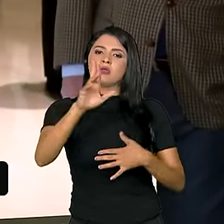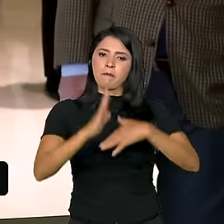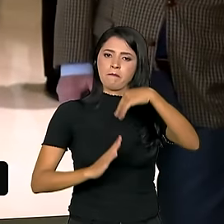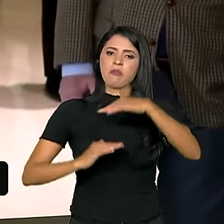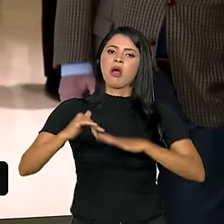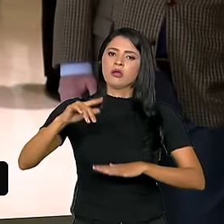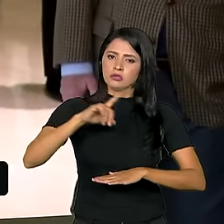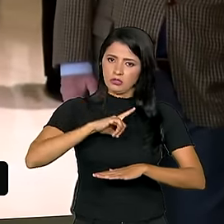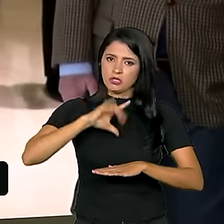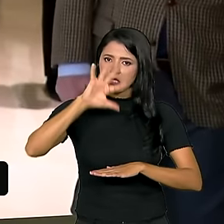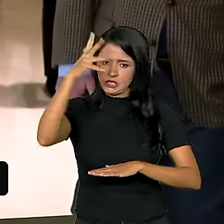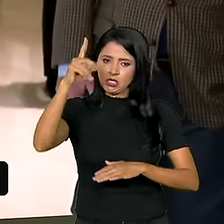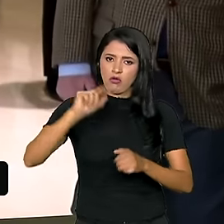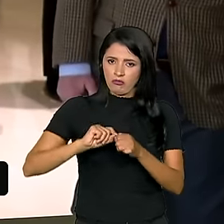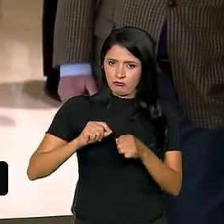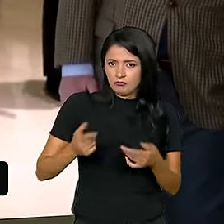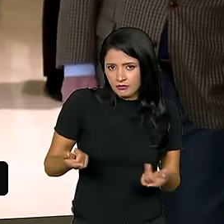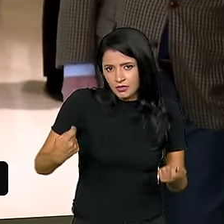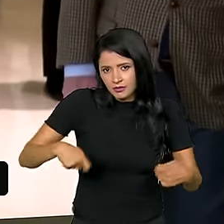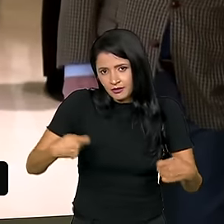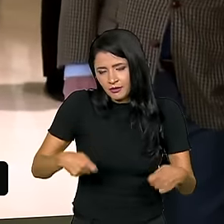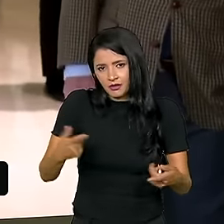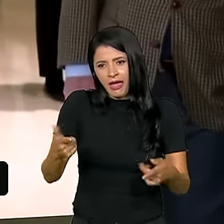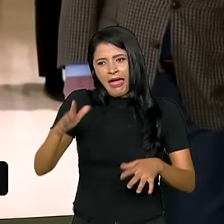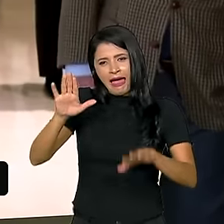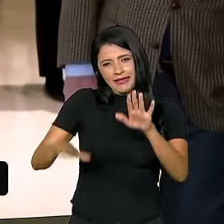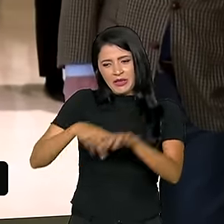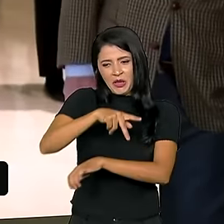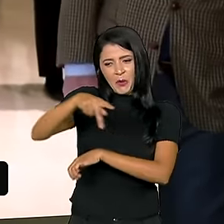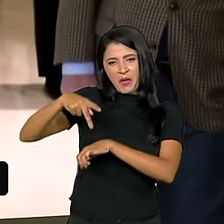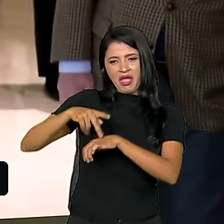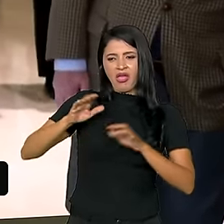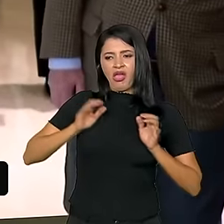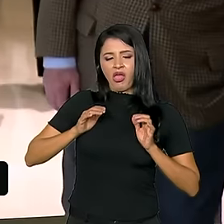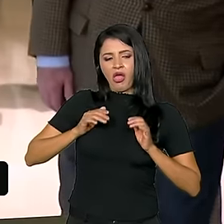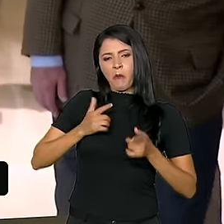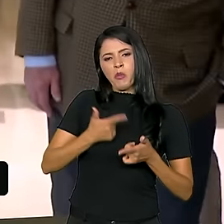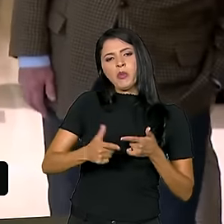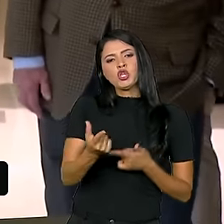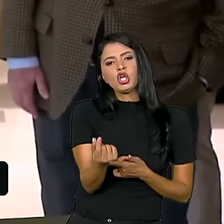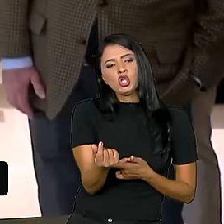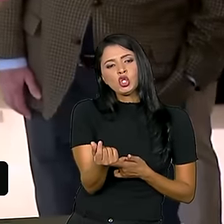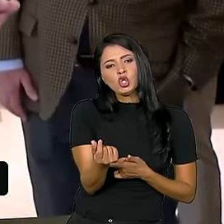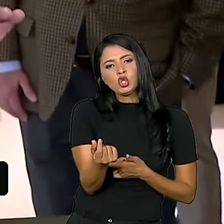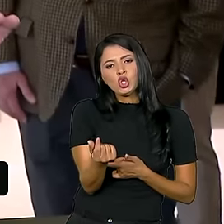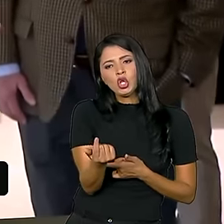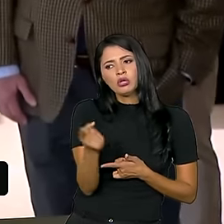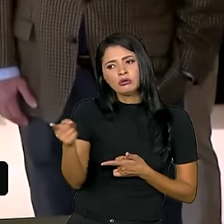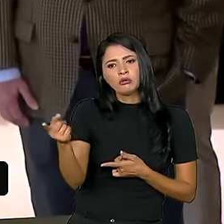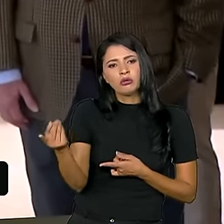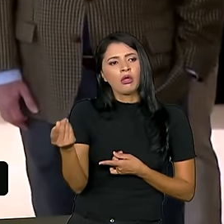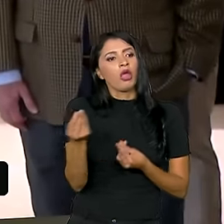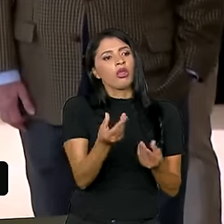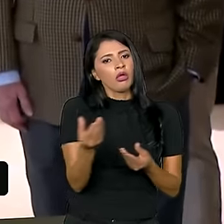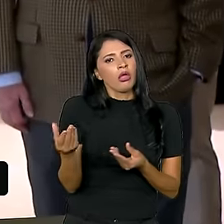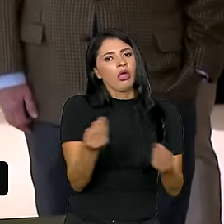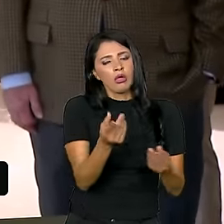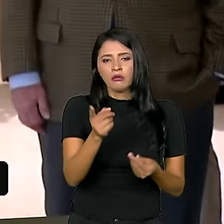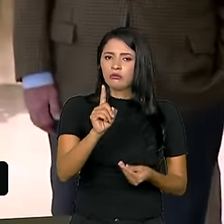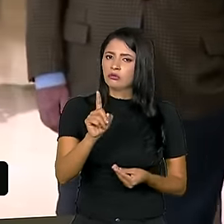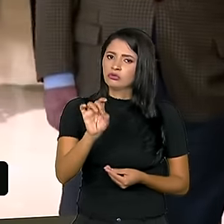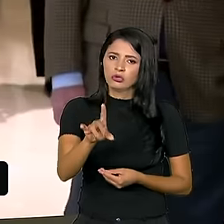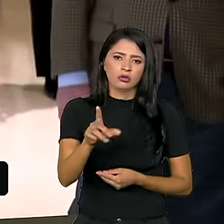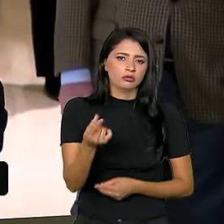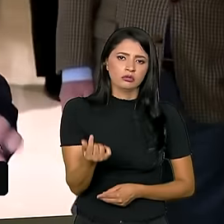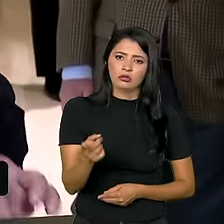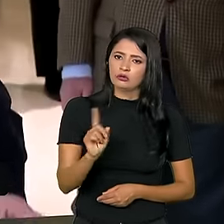Os países ricos muitas vezes acham que o problema é só dinheiro. Então, para qualquer coisa, eles oferecem dinheiro. Mas não é só dinheiro.